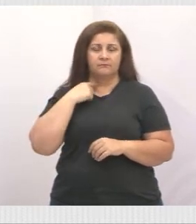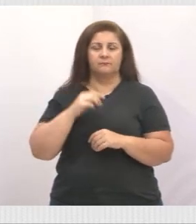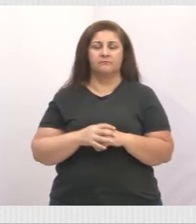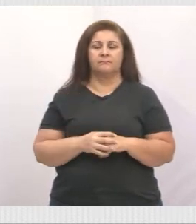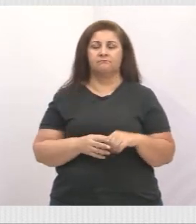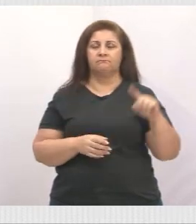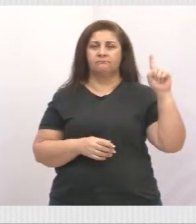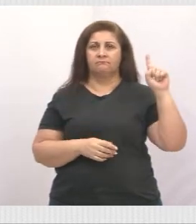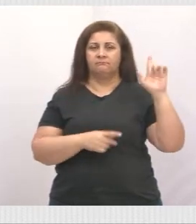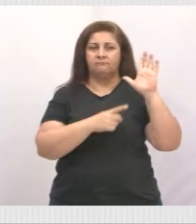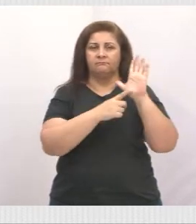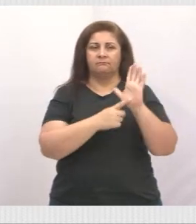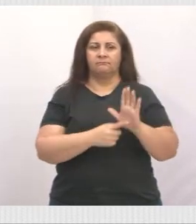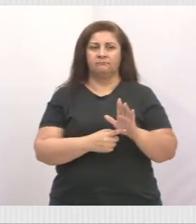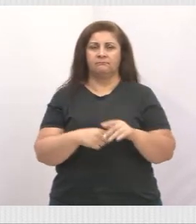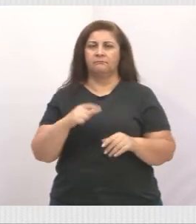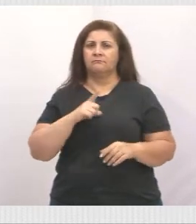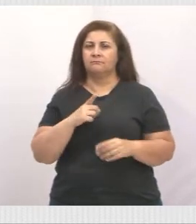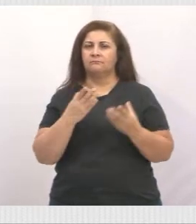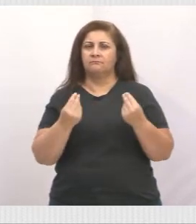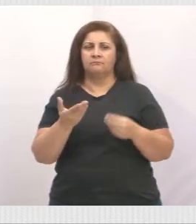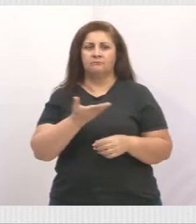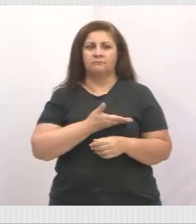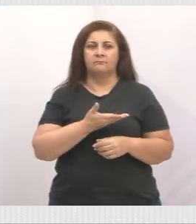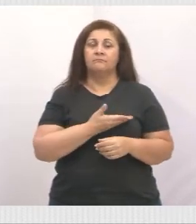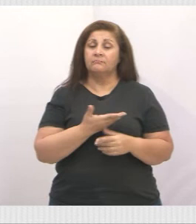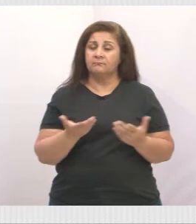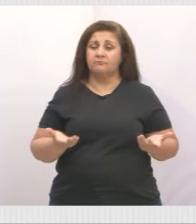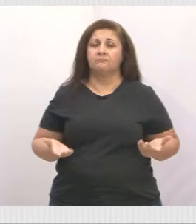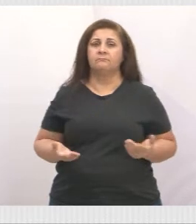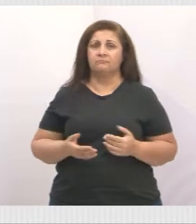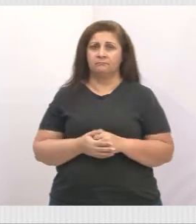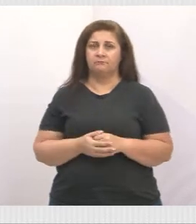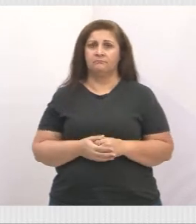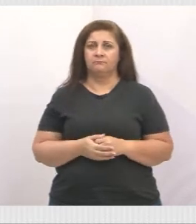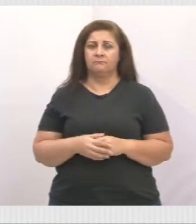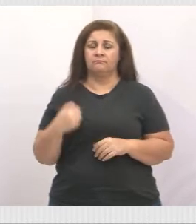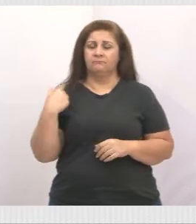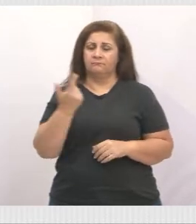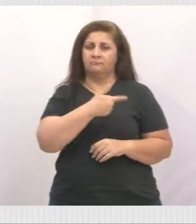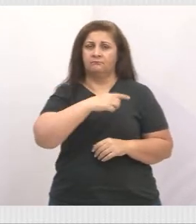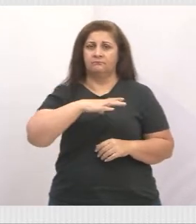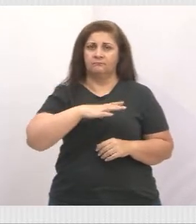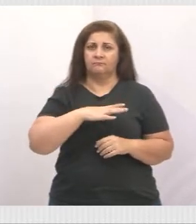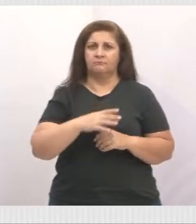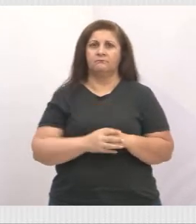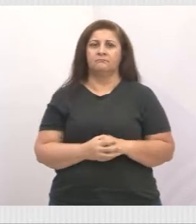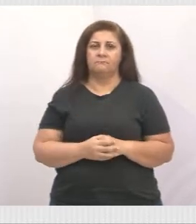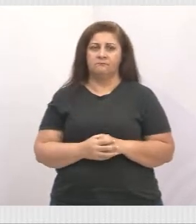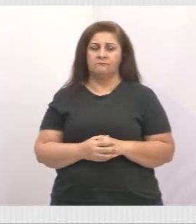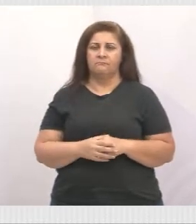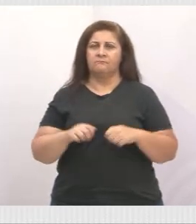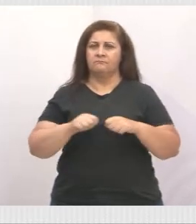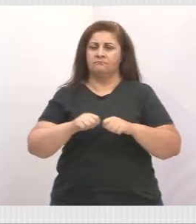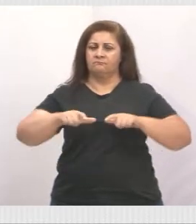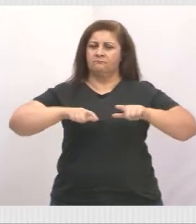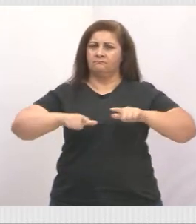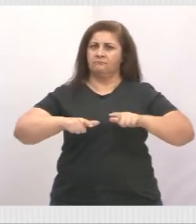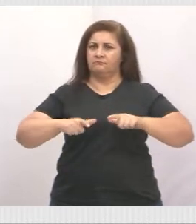E nós temos aqui vários amigos em comum aqui na nossa cidade, que prestam um trabalho